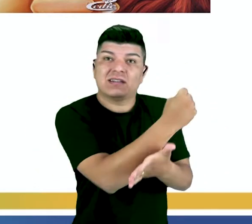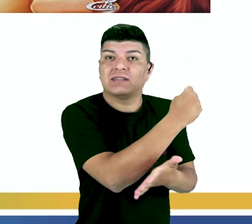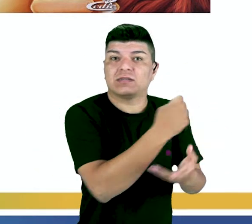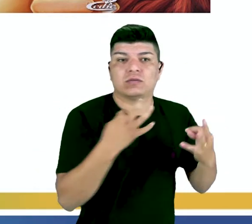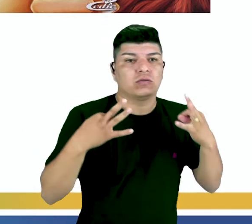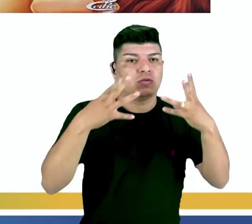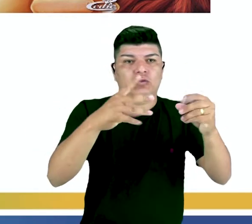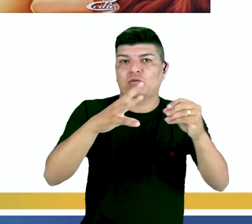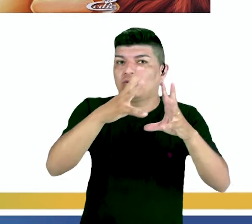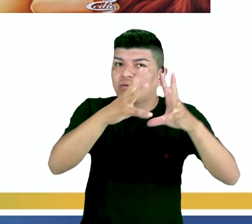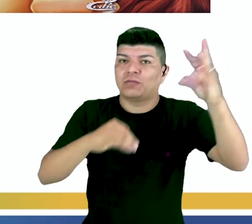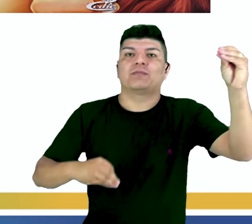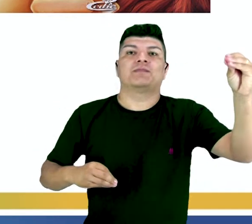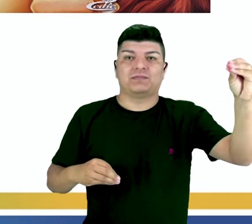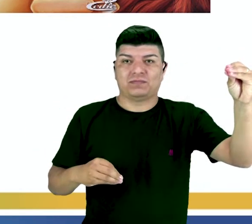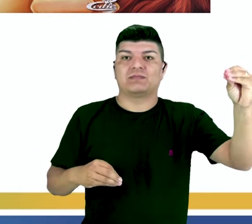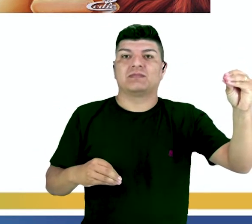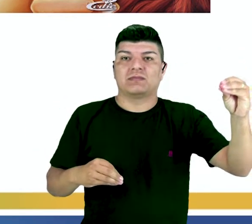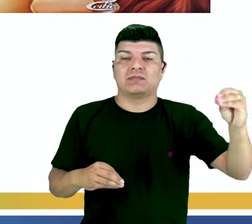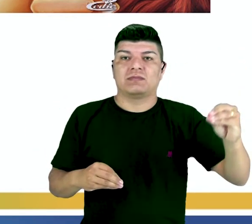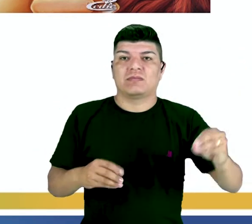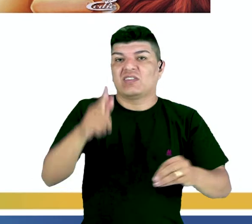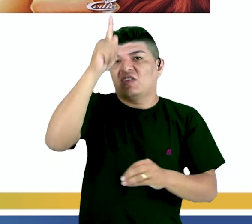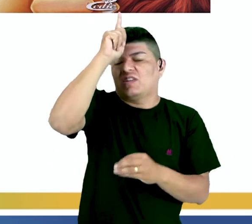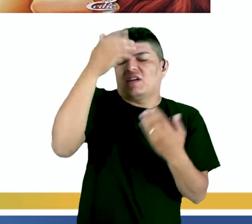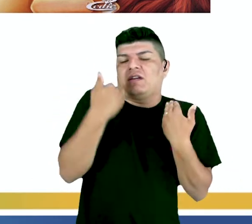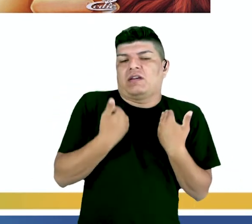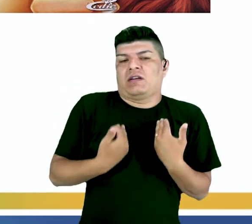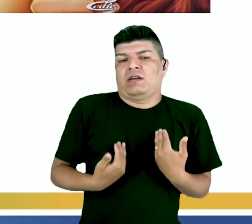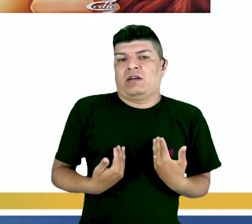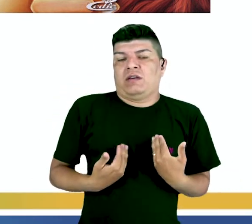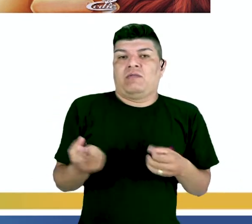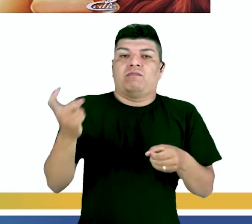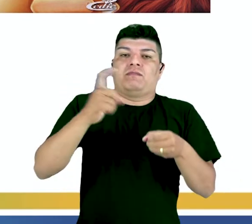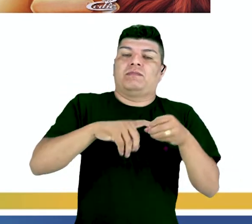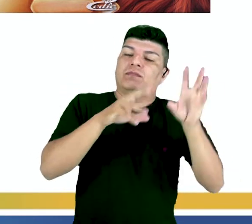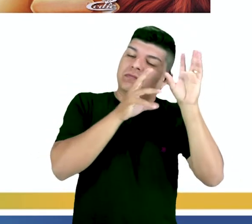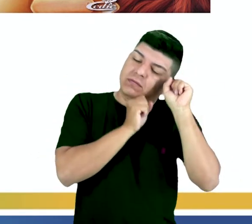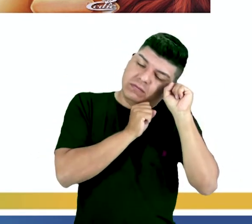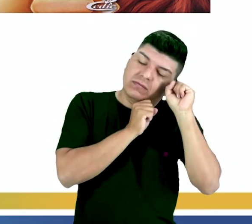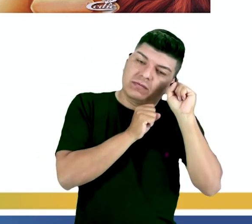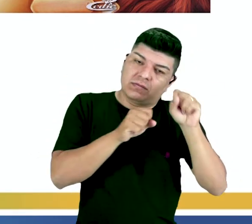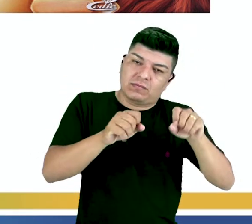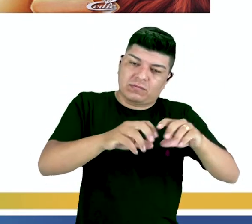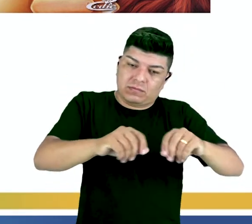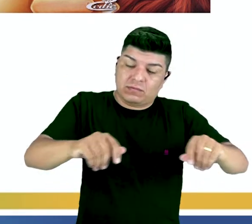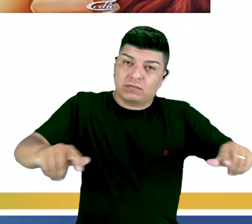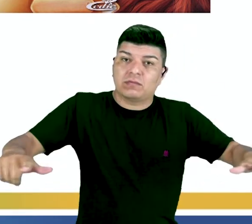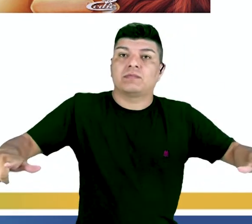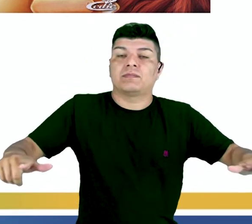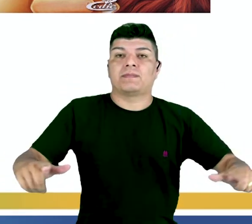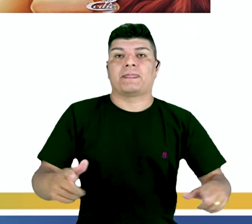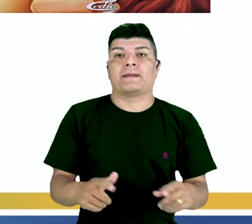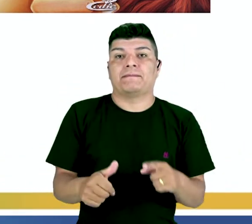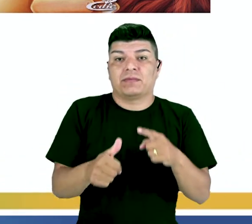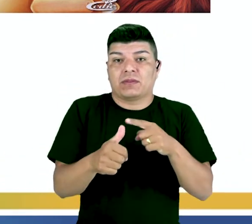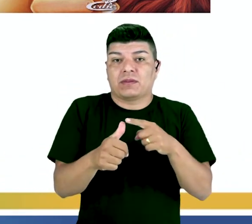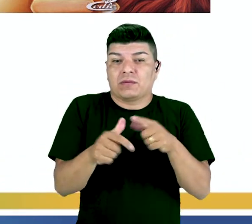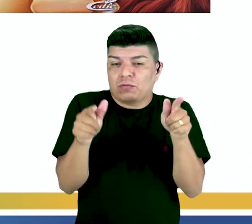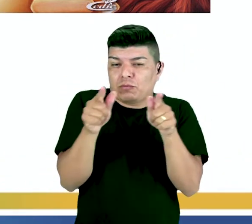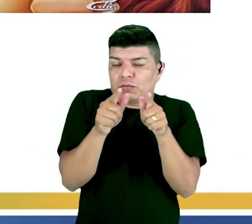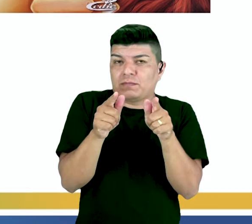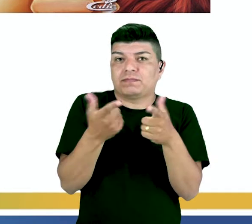todos já tinham fugido. Cansado, o gigante acabou dormindo ali mesmo no campo. O Pequeno Polegar saiu do